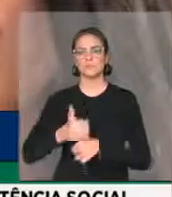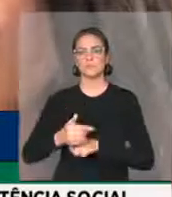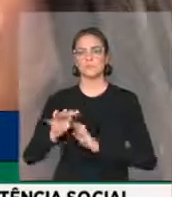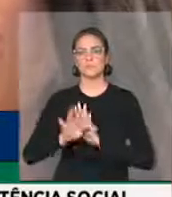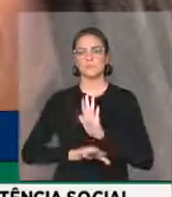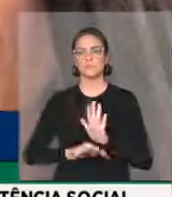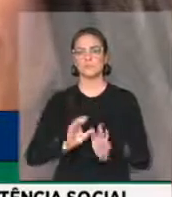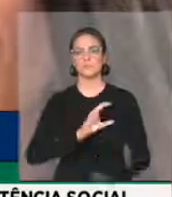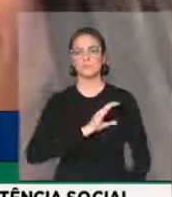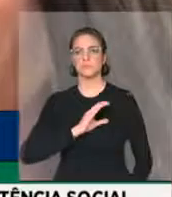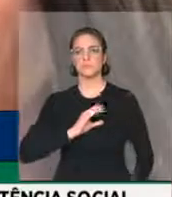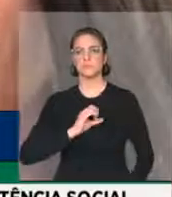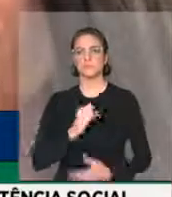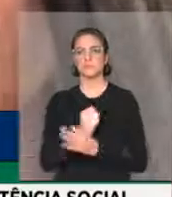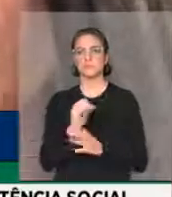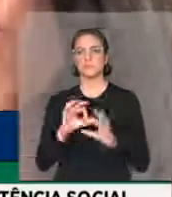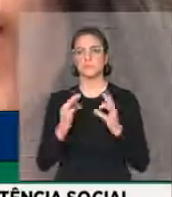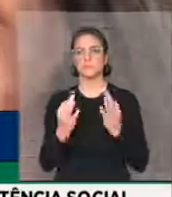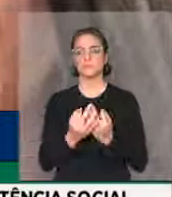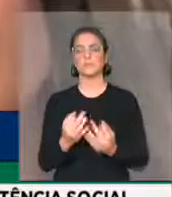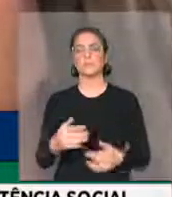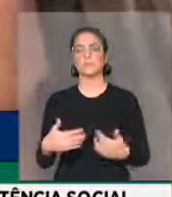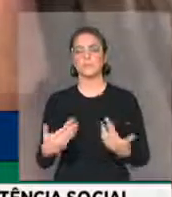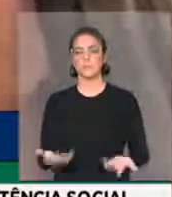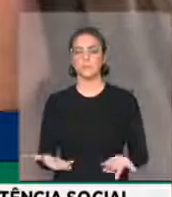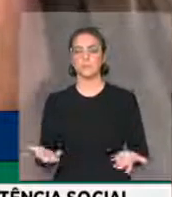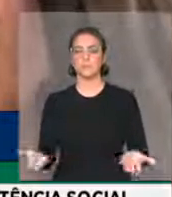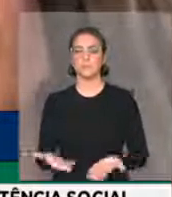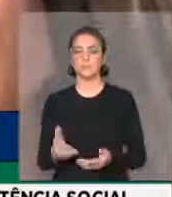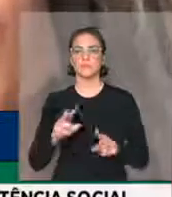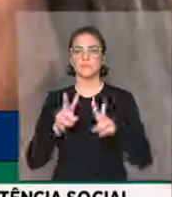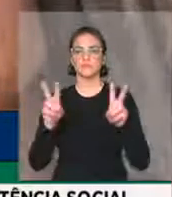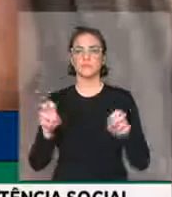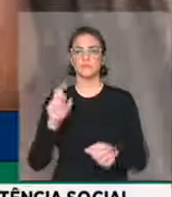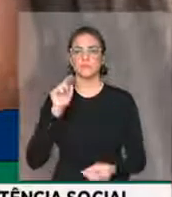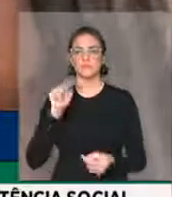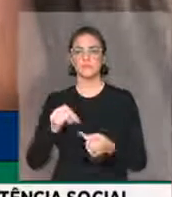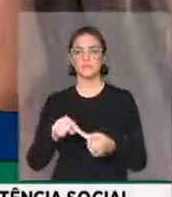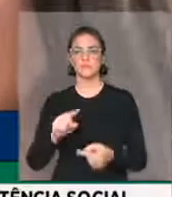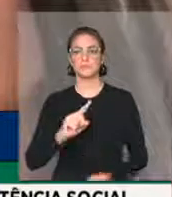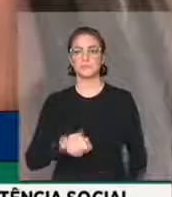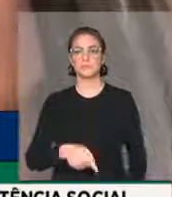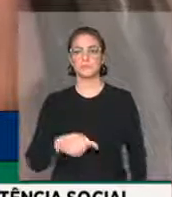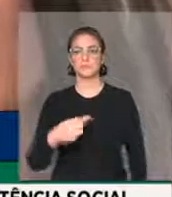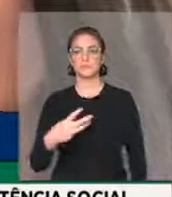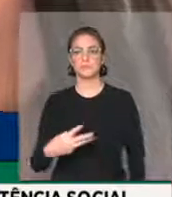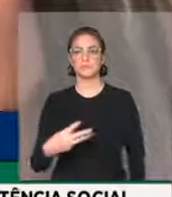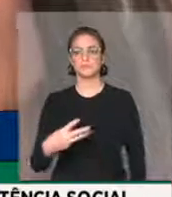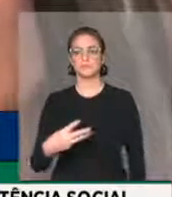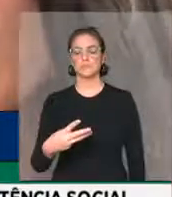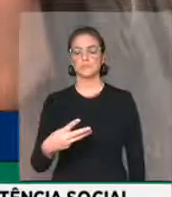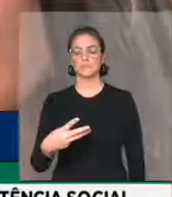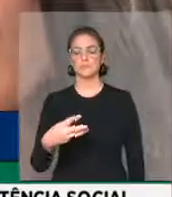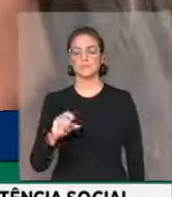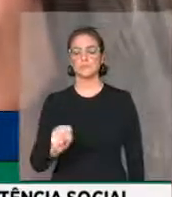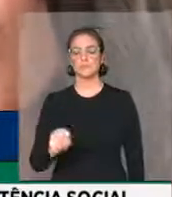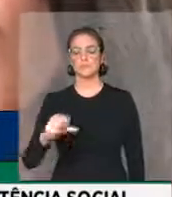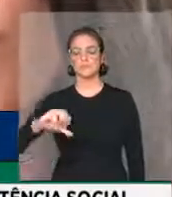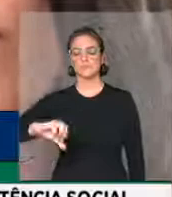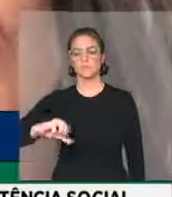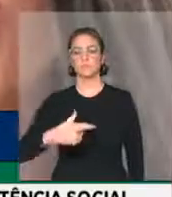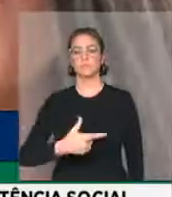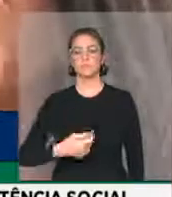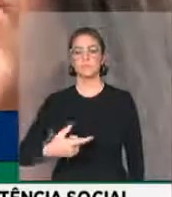Comissão de Seguridade Social e Família. No mérito pela aprovação do projeto de lei nº 1389